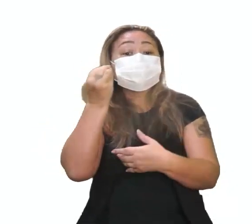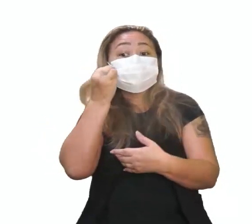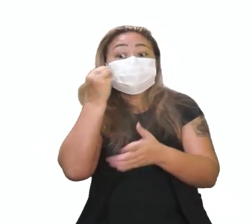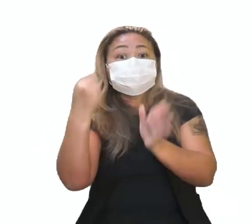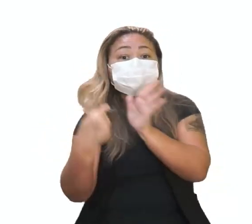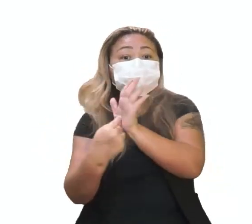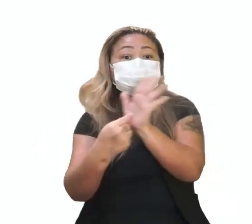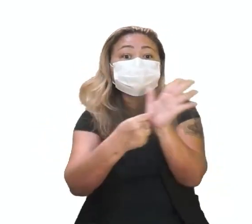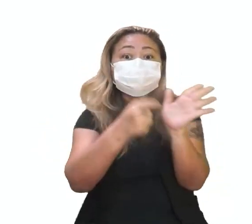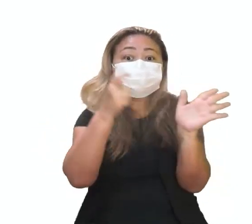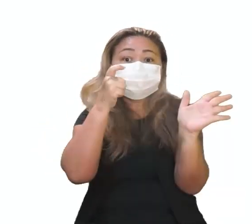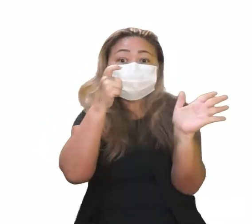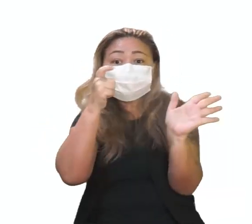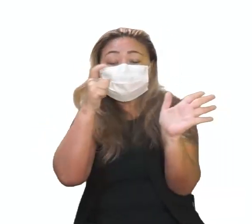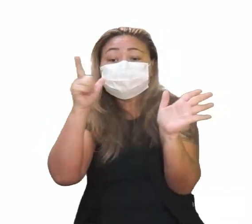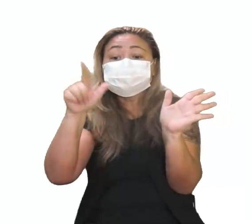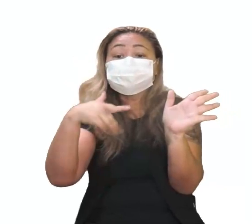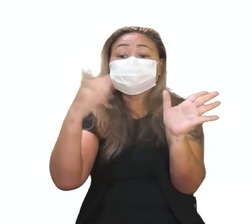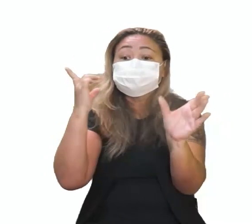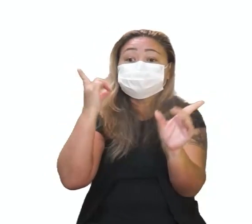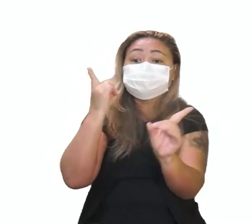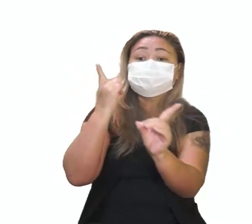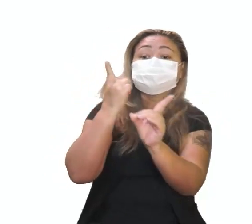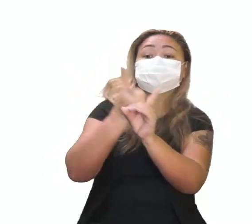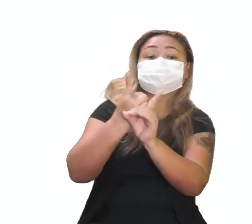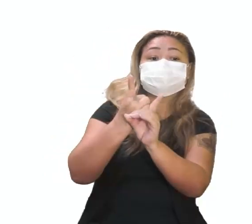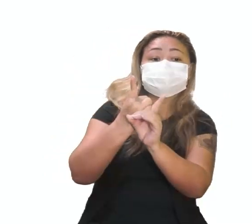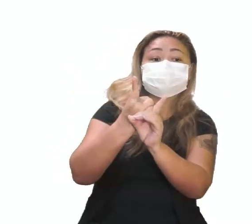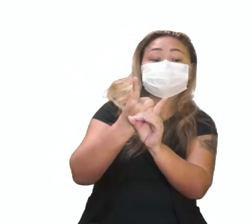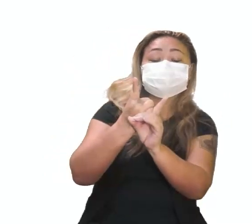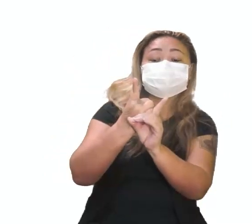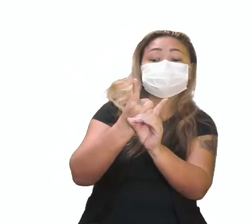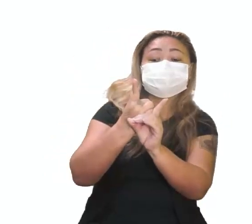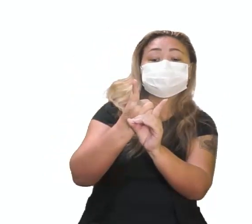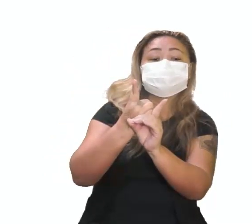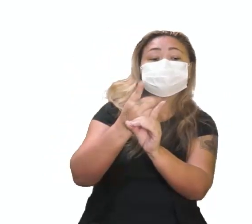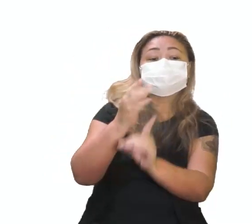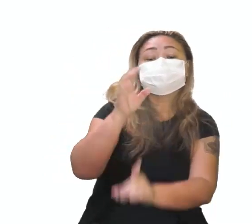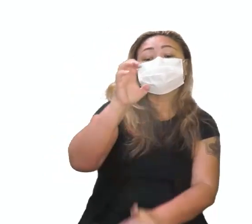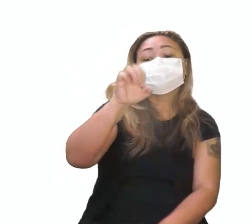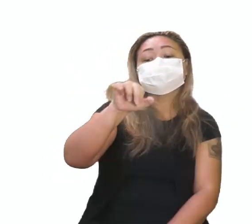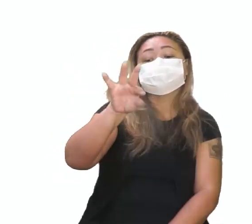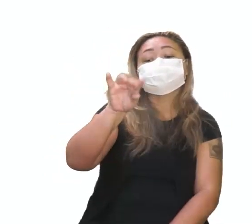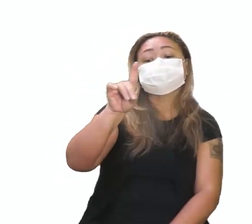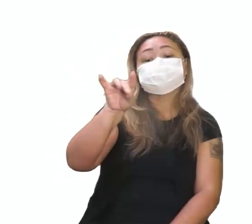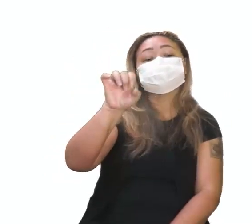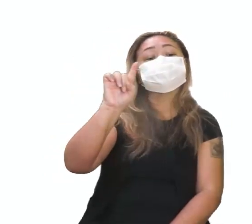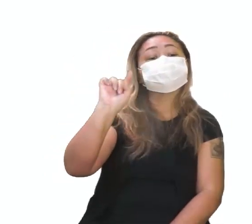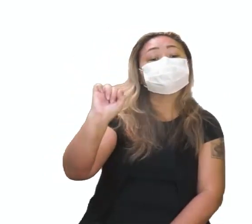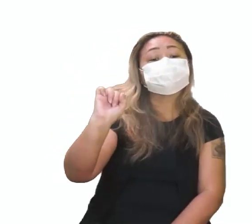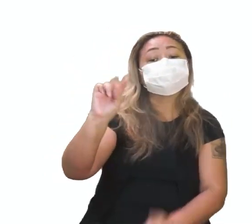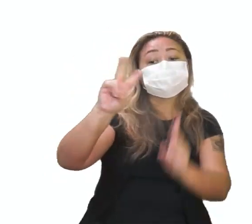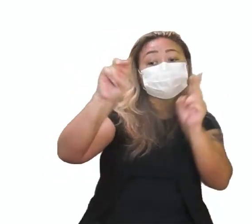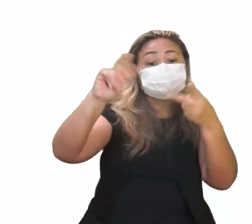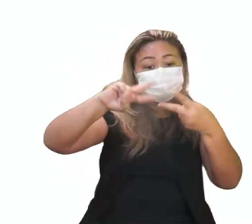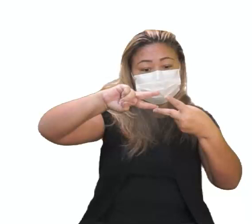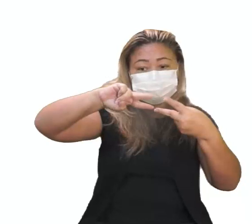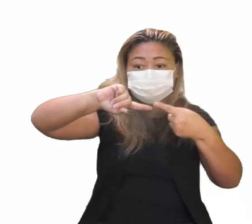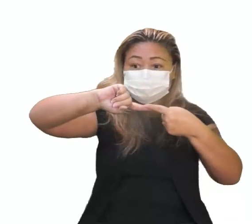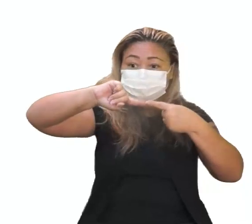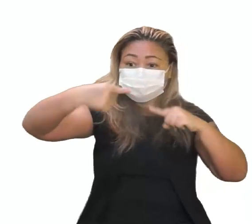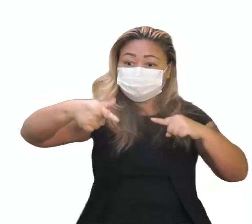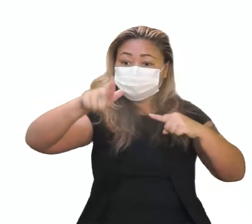entidades. que entidades... Opa! Que entidades está se tratando aqui? Dos genes,